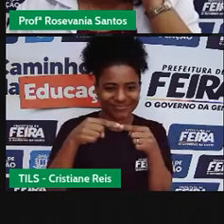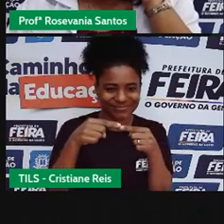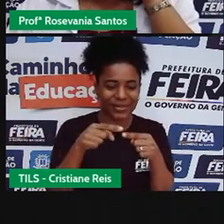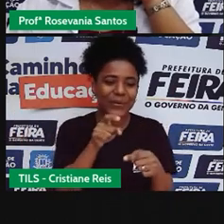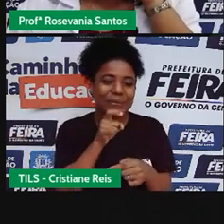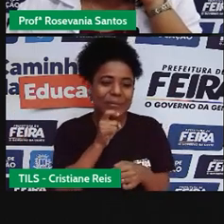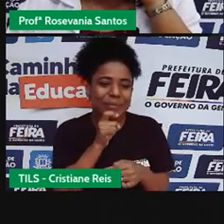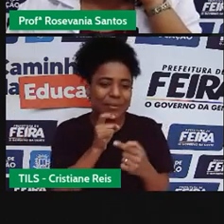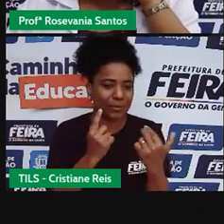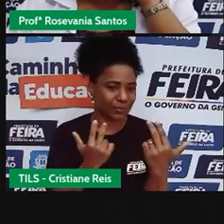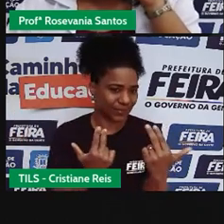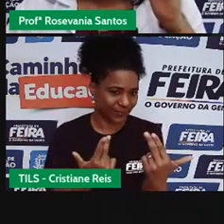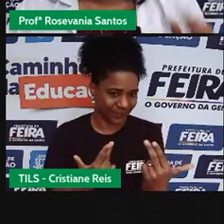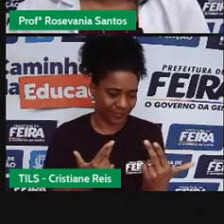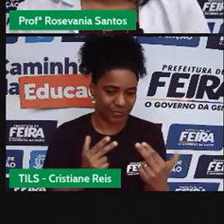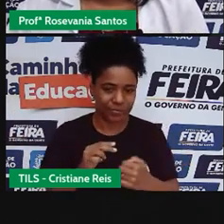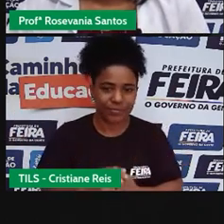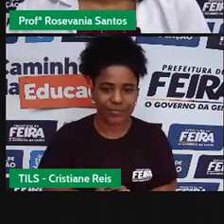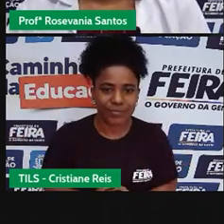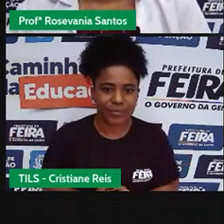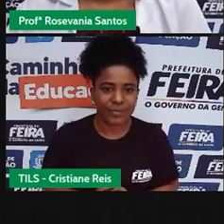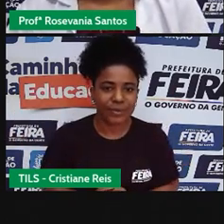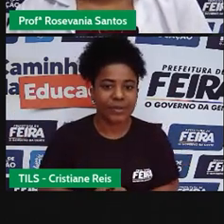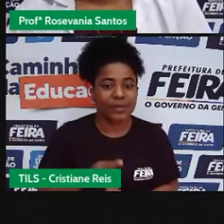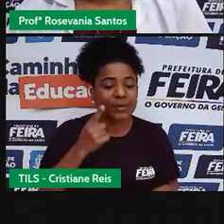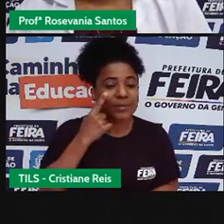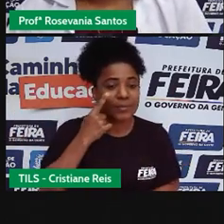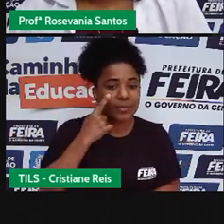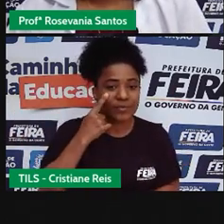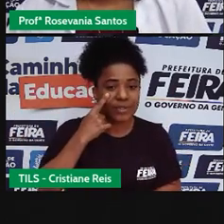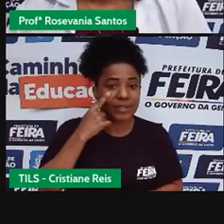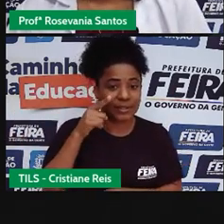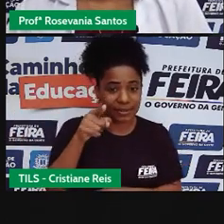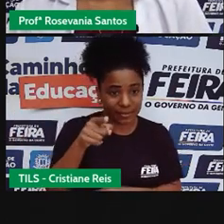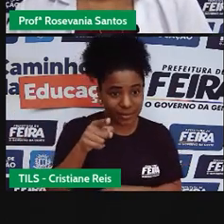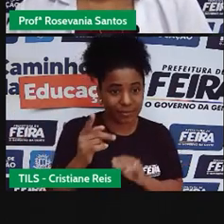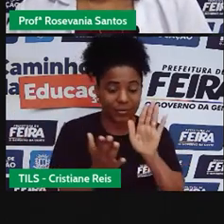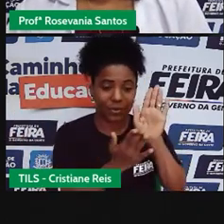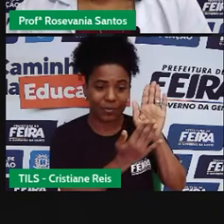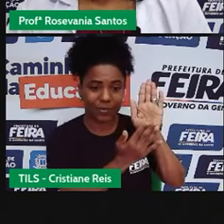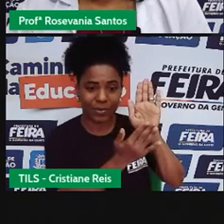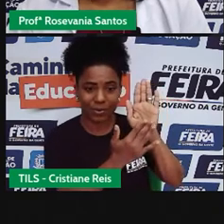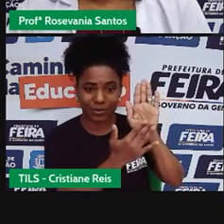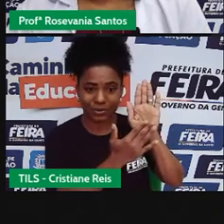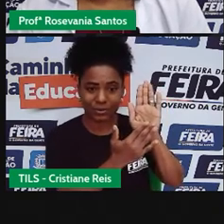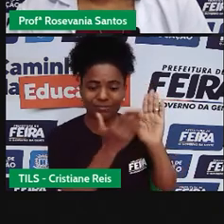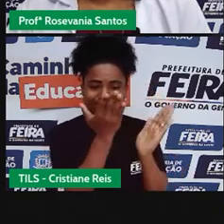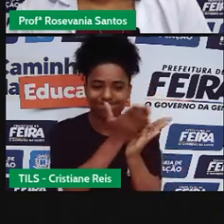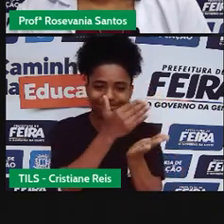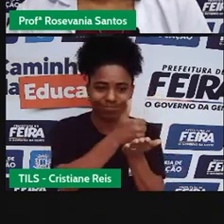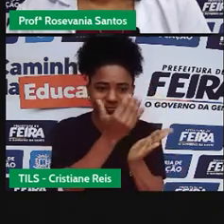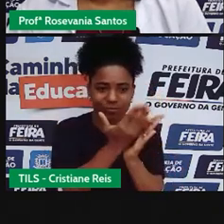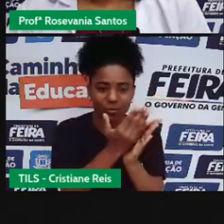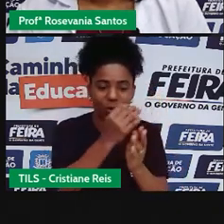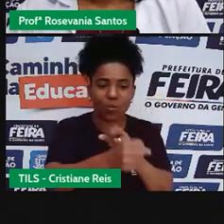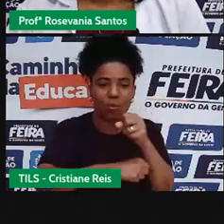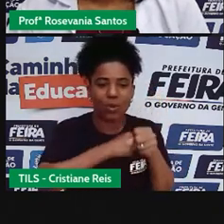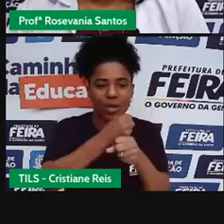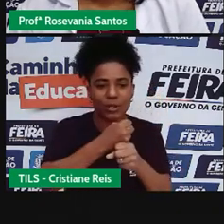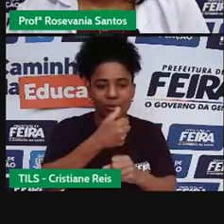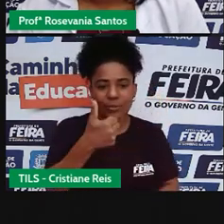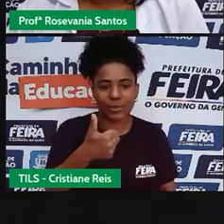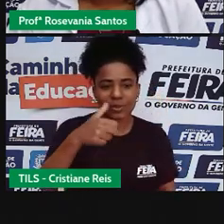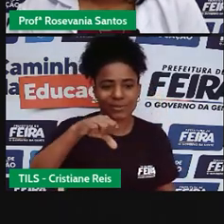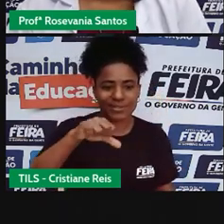aqui, atualmente continua em vigor essa proposta de 1970, né, que dividiu aqui, a gente vai perceber que a maior